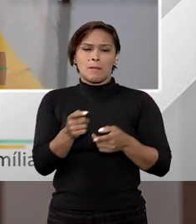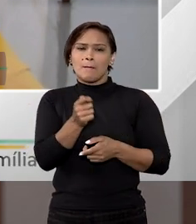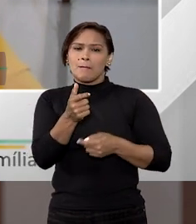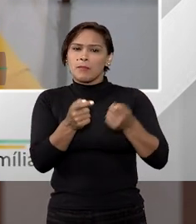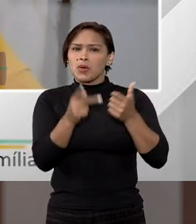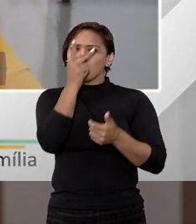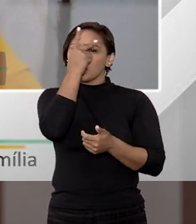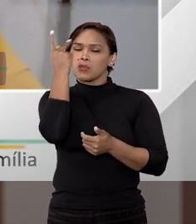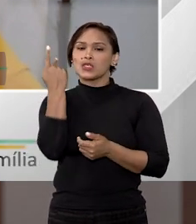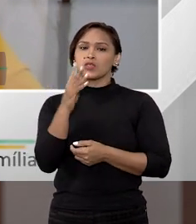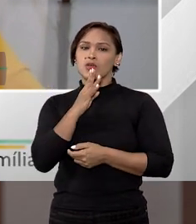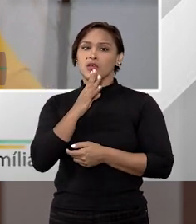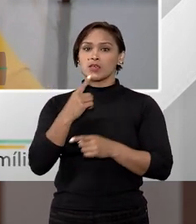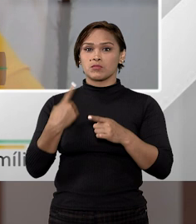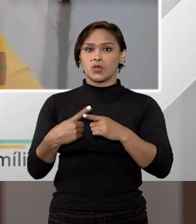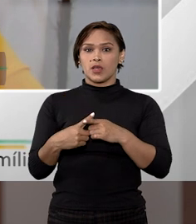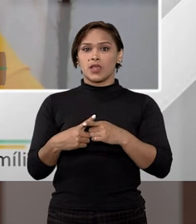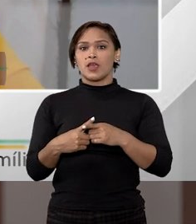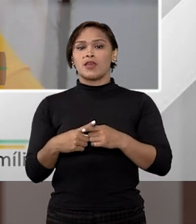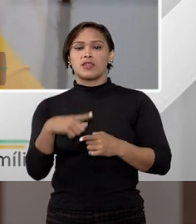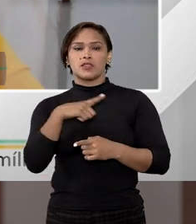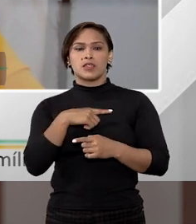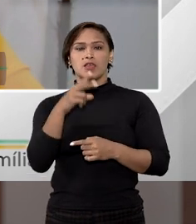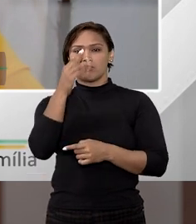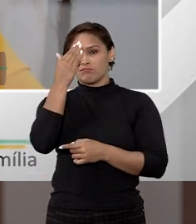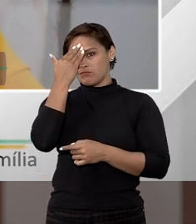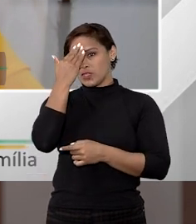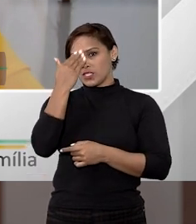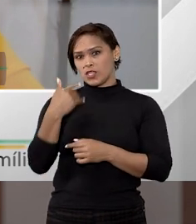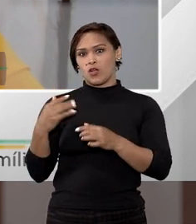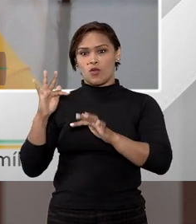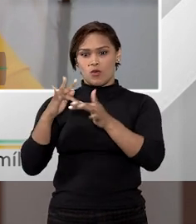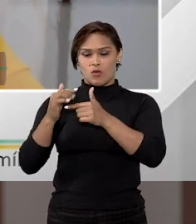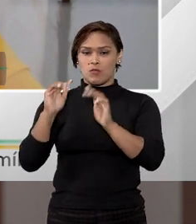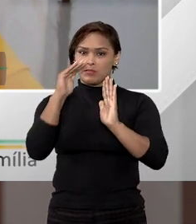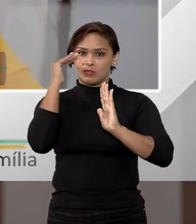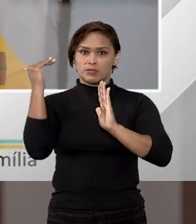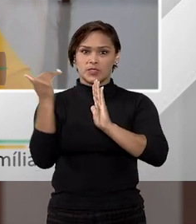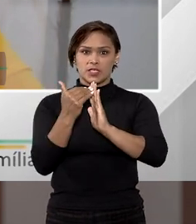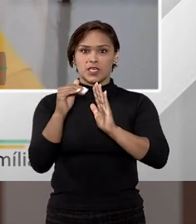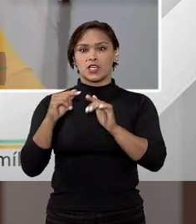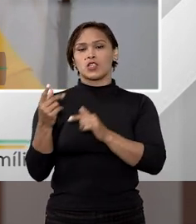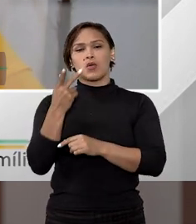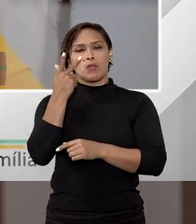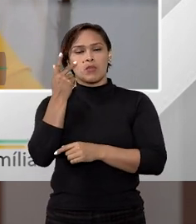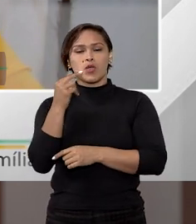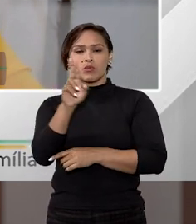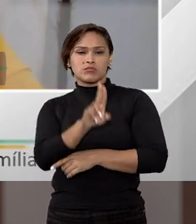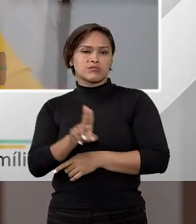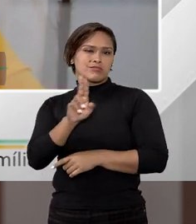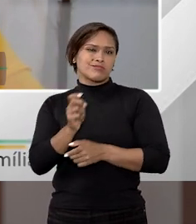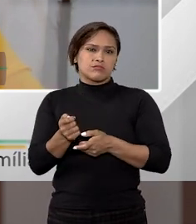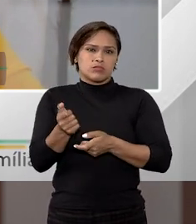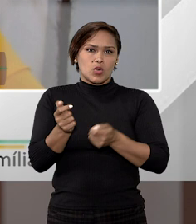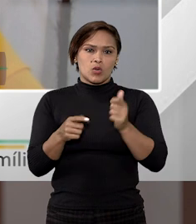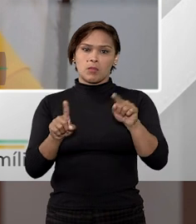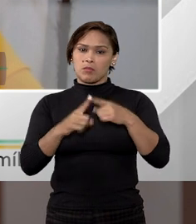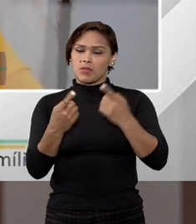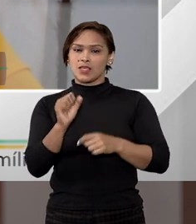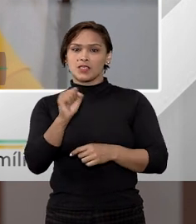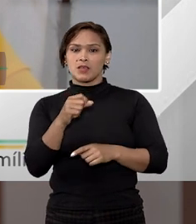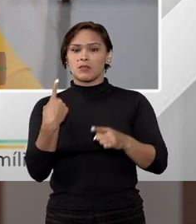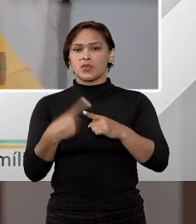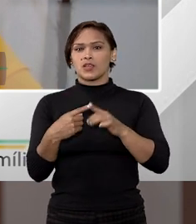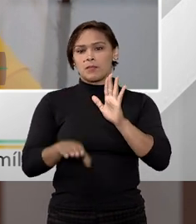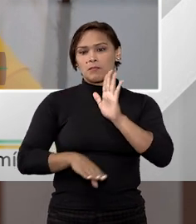pouca gente o conhece, o pessoal tem muita noção do seria o bem de família obrigatório, convencional é pouco utilizado, mas sim, não é